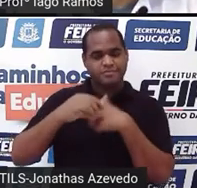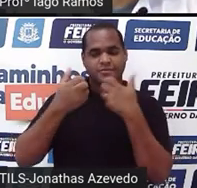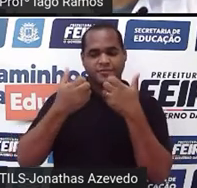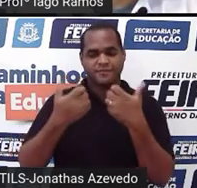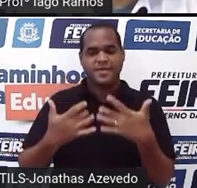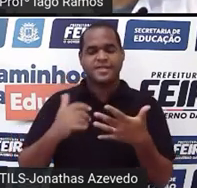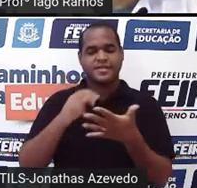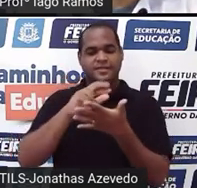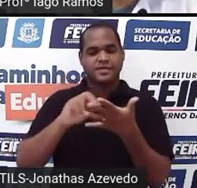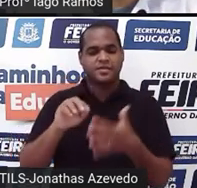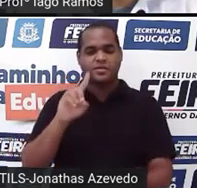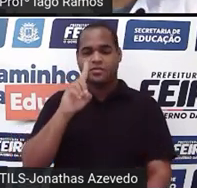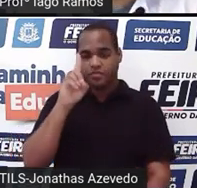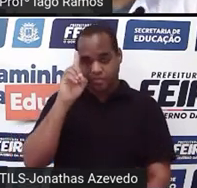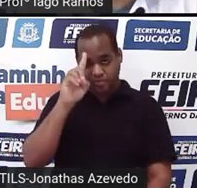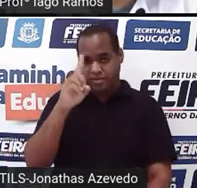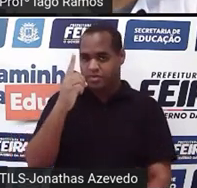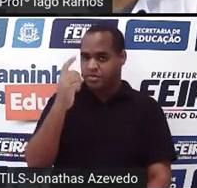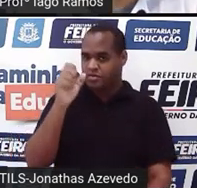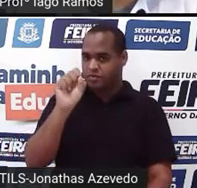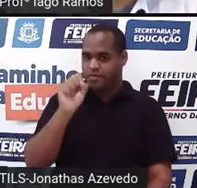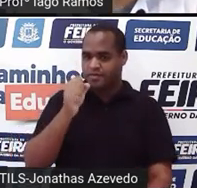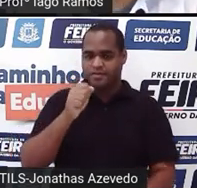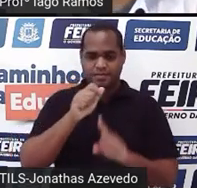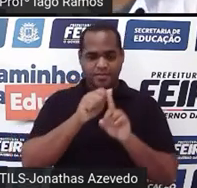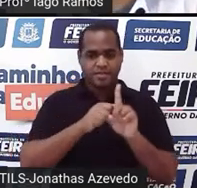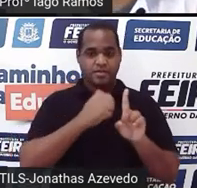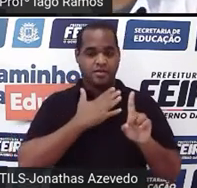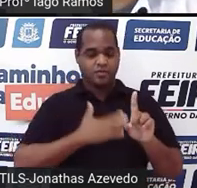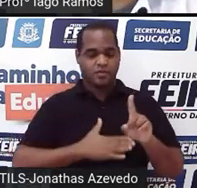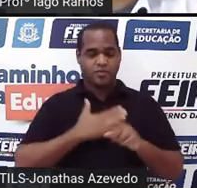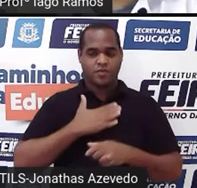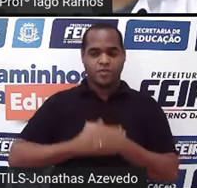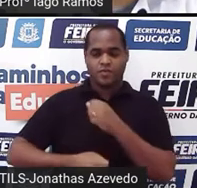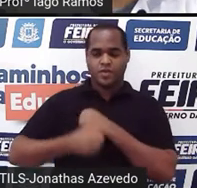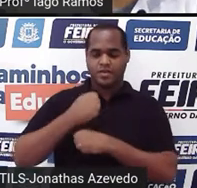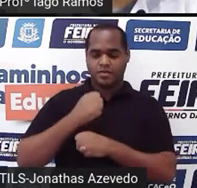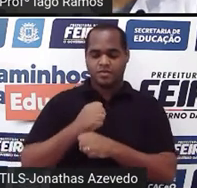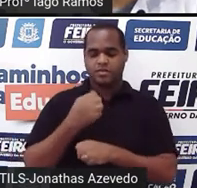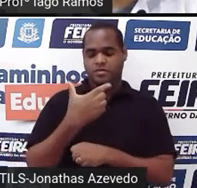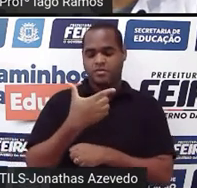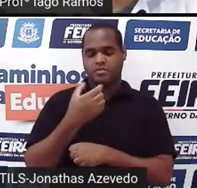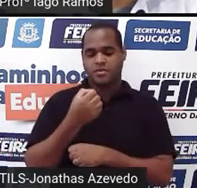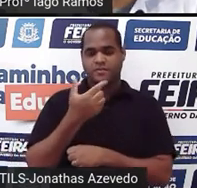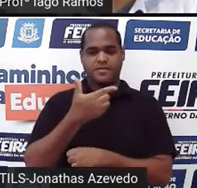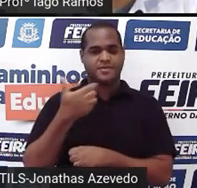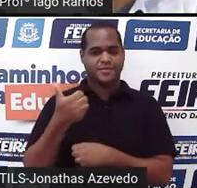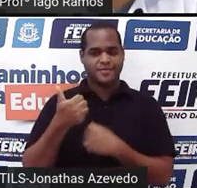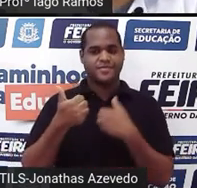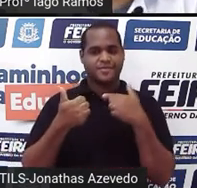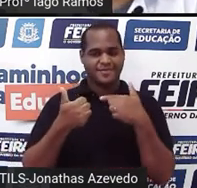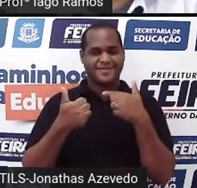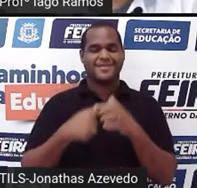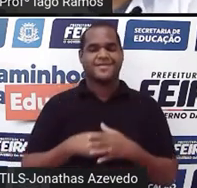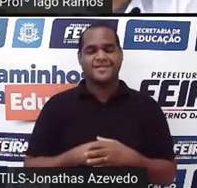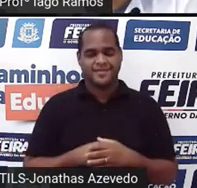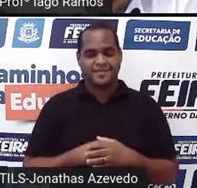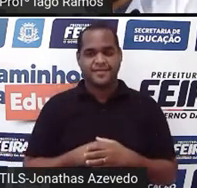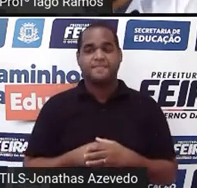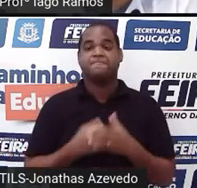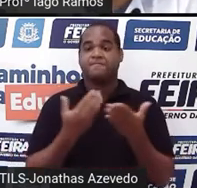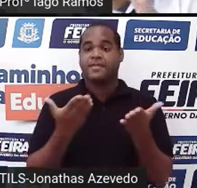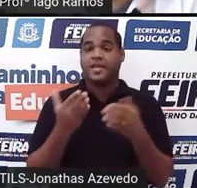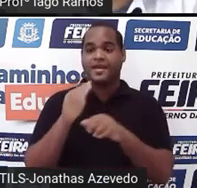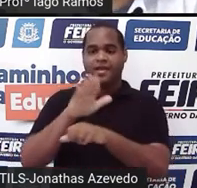no dia 18 de agosto do ano de 2021, tá bom? Então, até esse